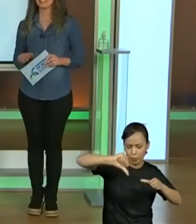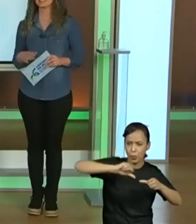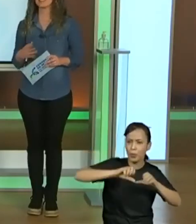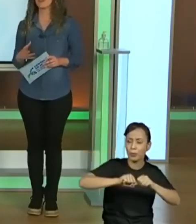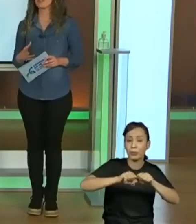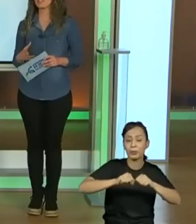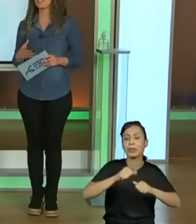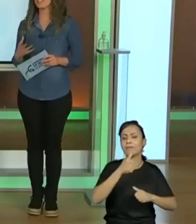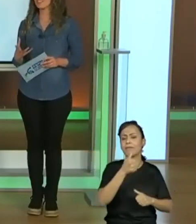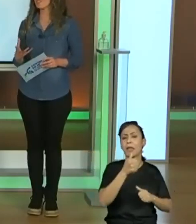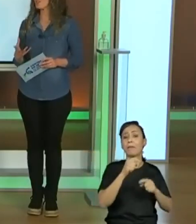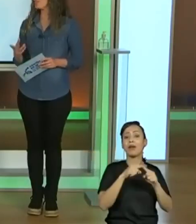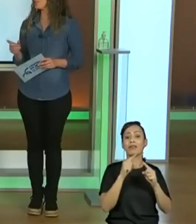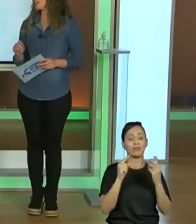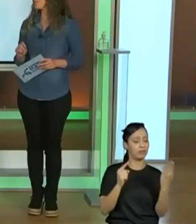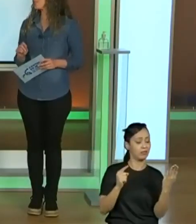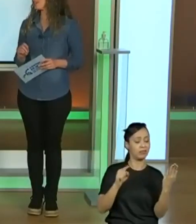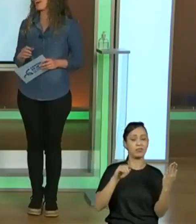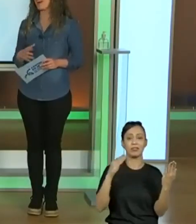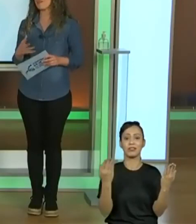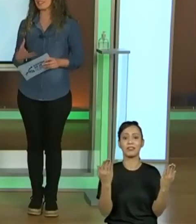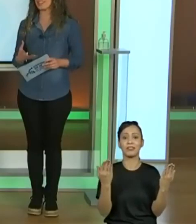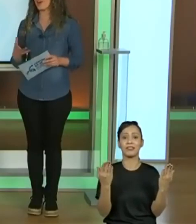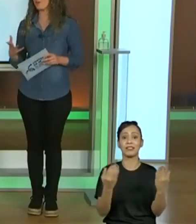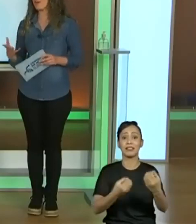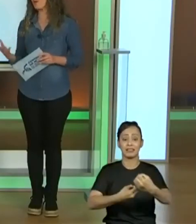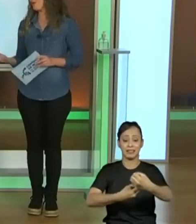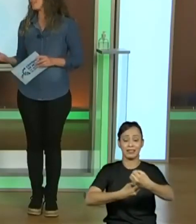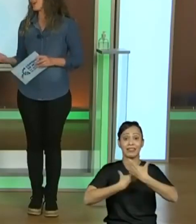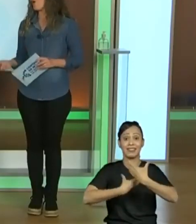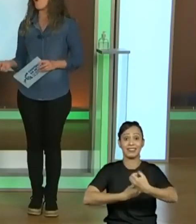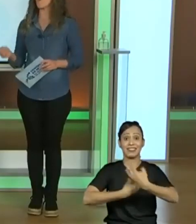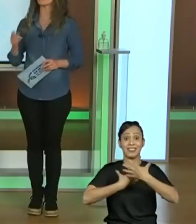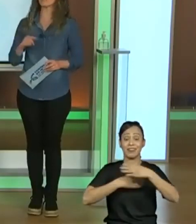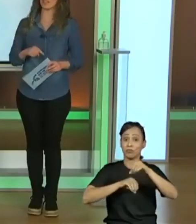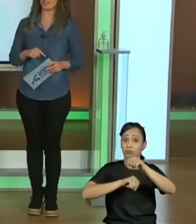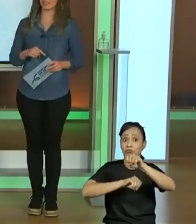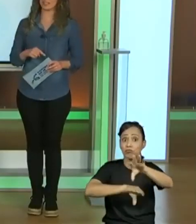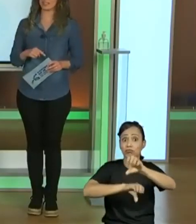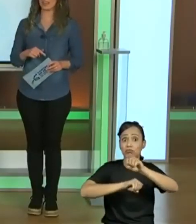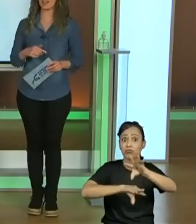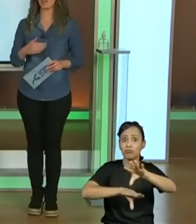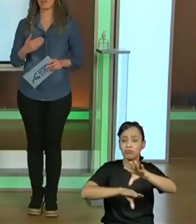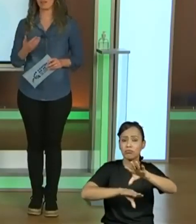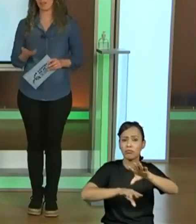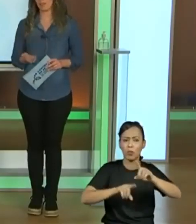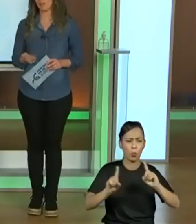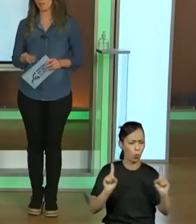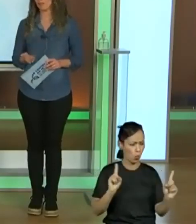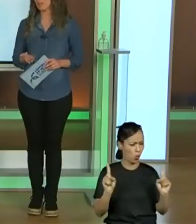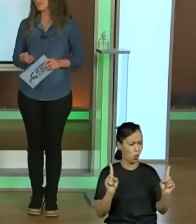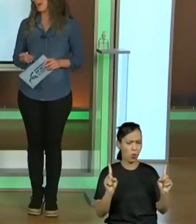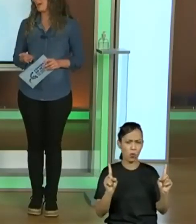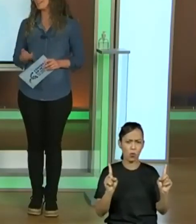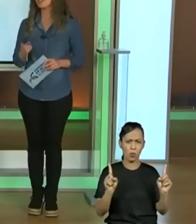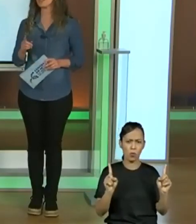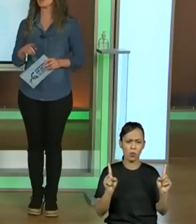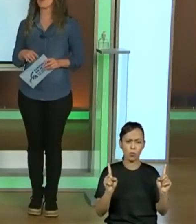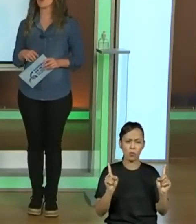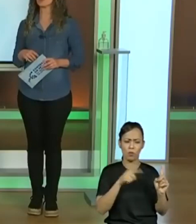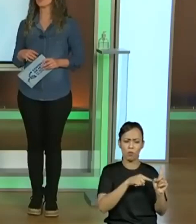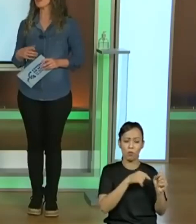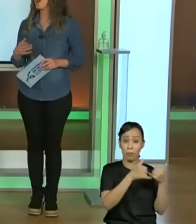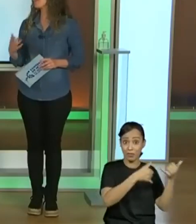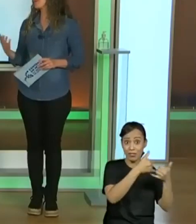entre eles? Eles estão ensinando a gente a fazer alguma coisa. Um deles, uma a brincar